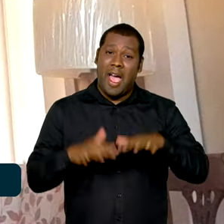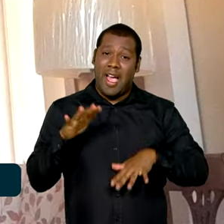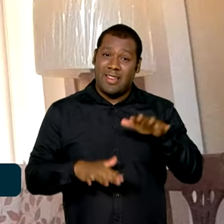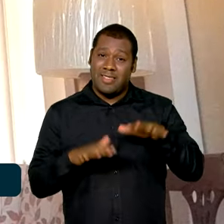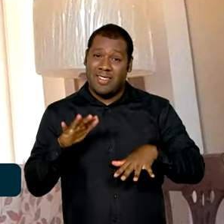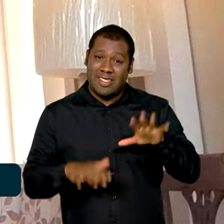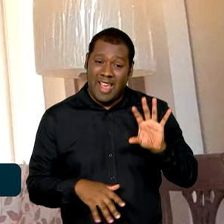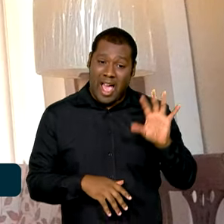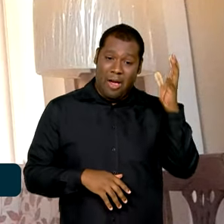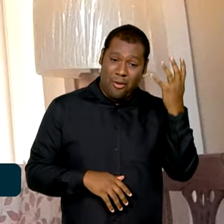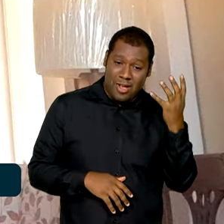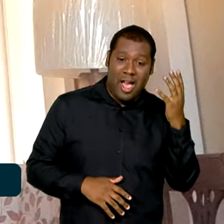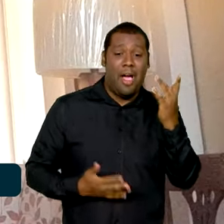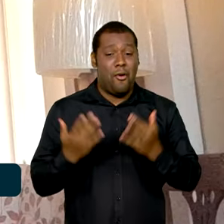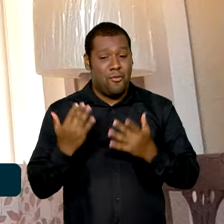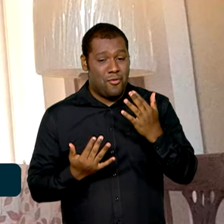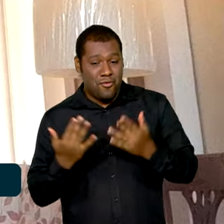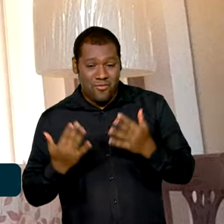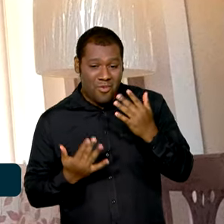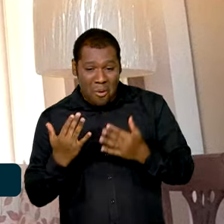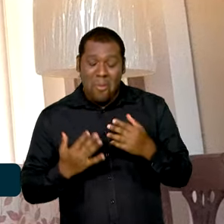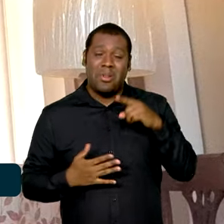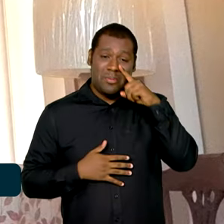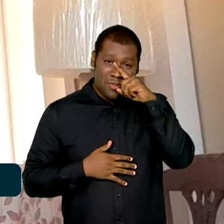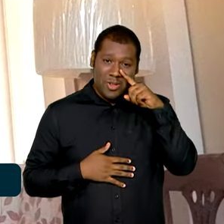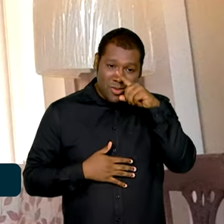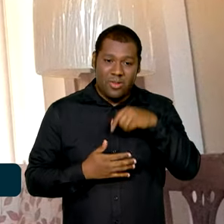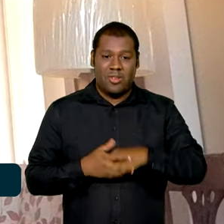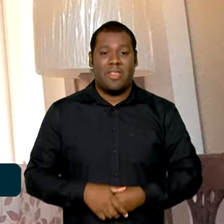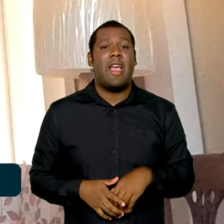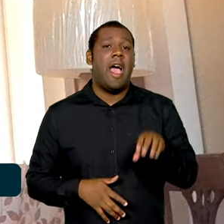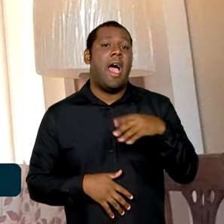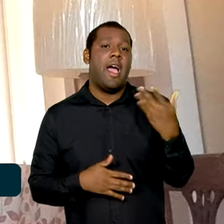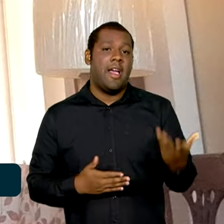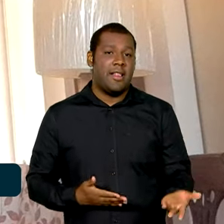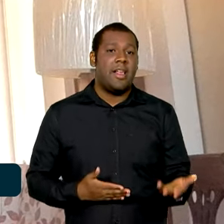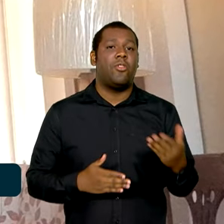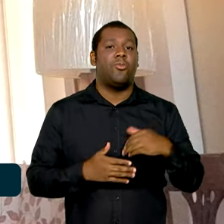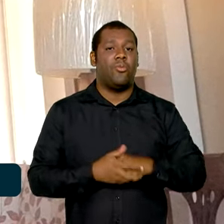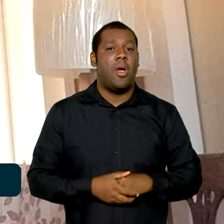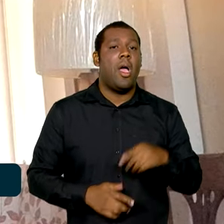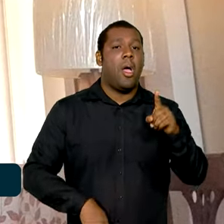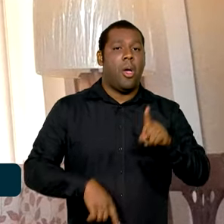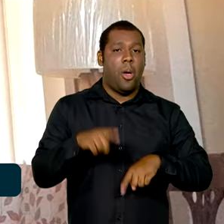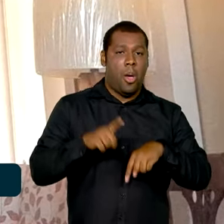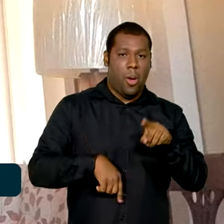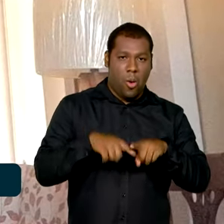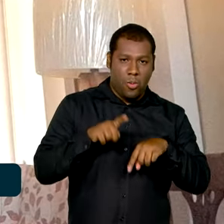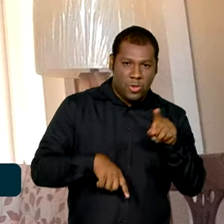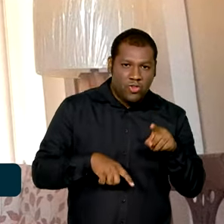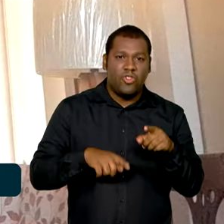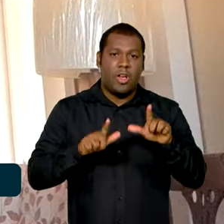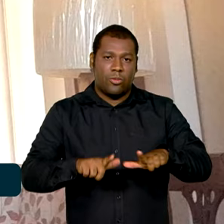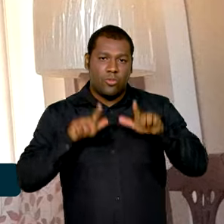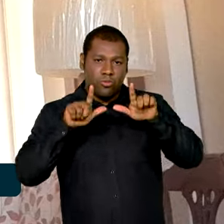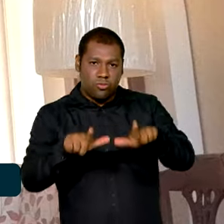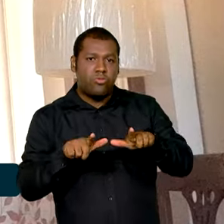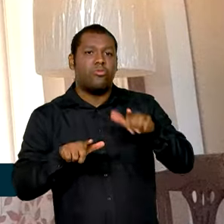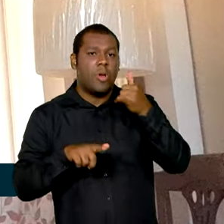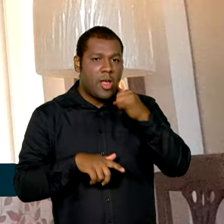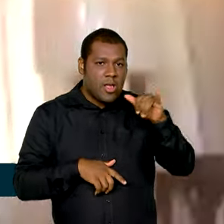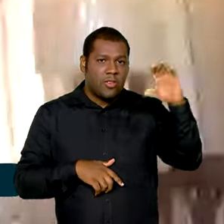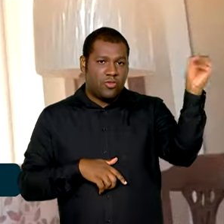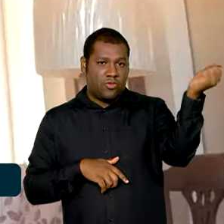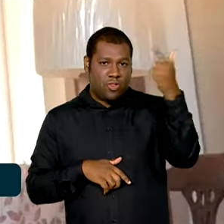é muito severo. Então, esses dispositivos, uma vez implementados nos equipamentos fotovoltaicos, eles minimizam esse